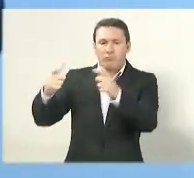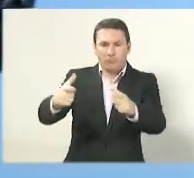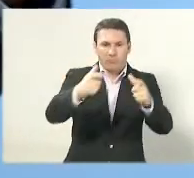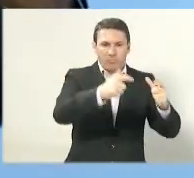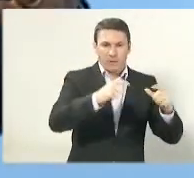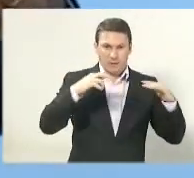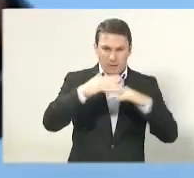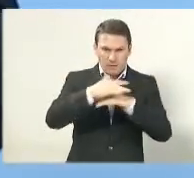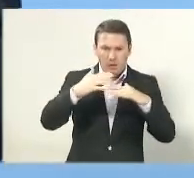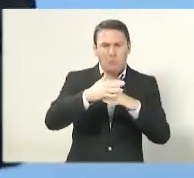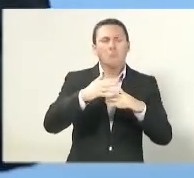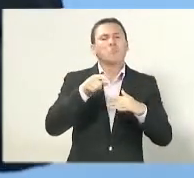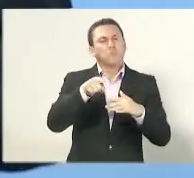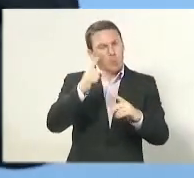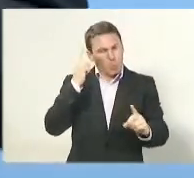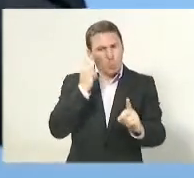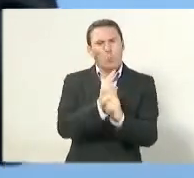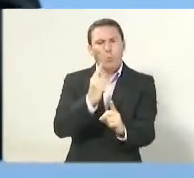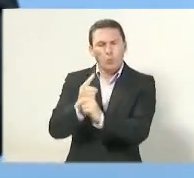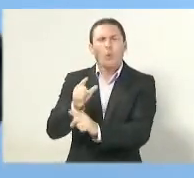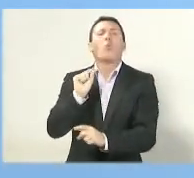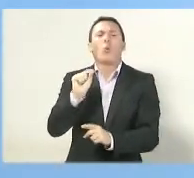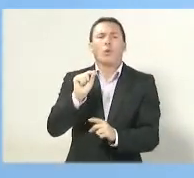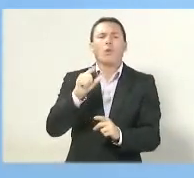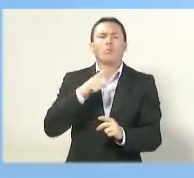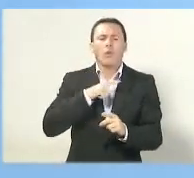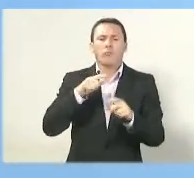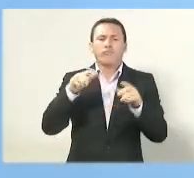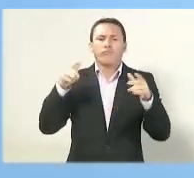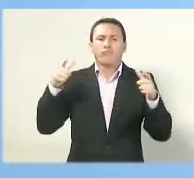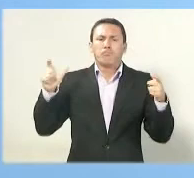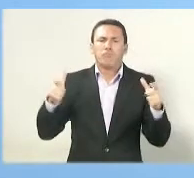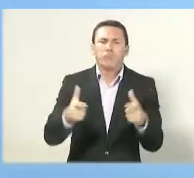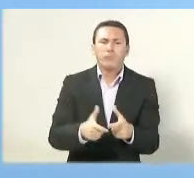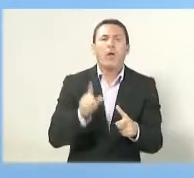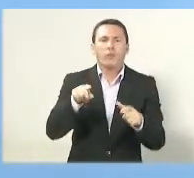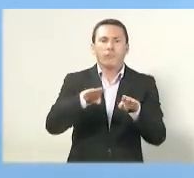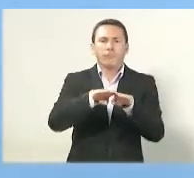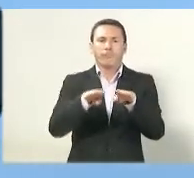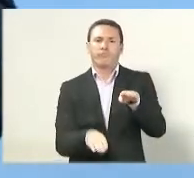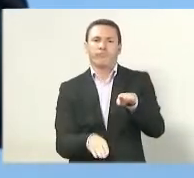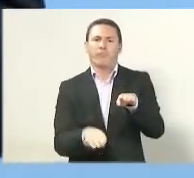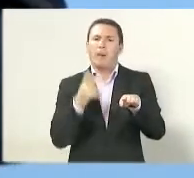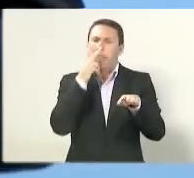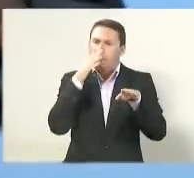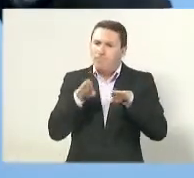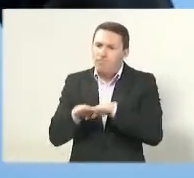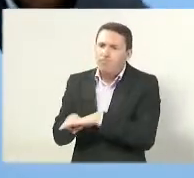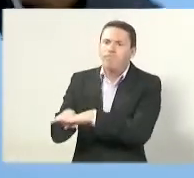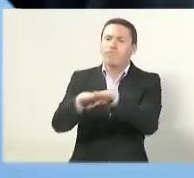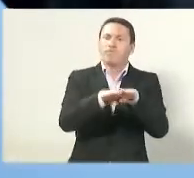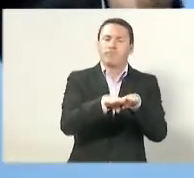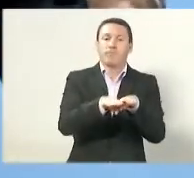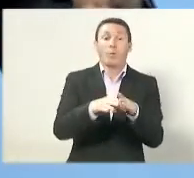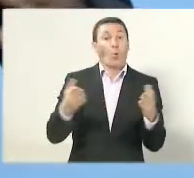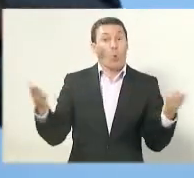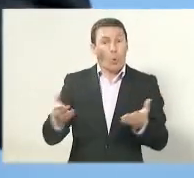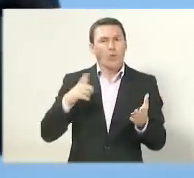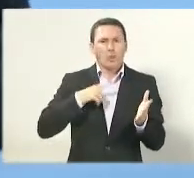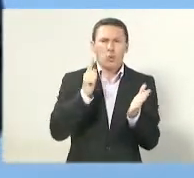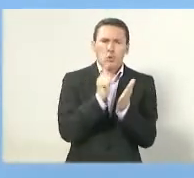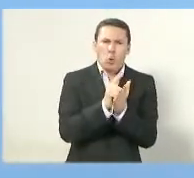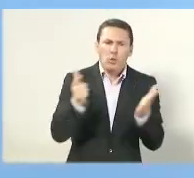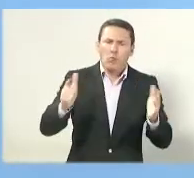E nos jornais de hoje, a repercussão, principalmente do diretor-presidente do Instituto Jones do Santos Neves, que é um órgão estadual,